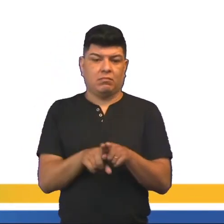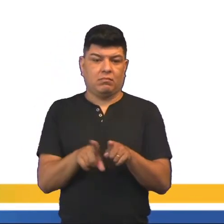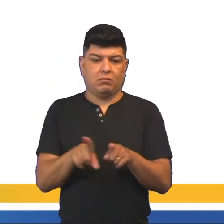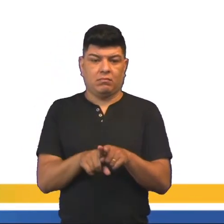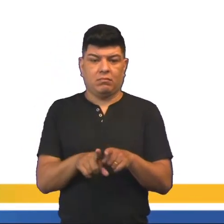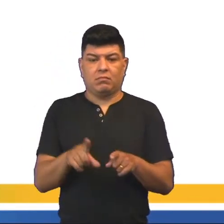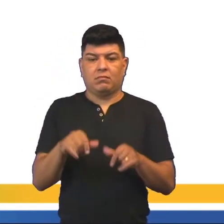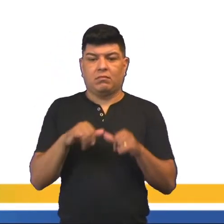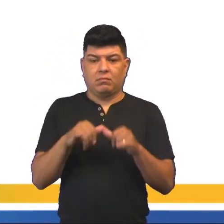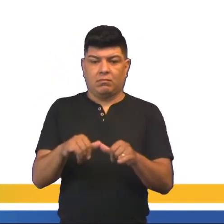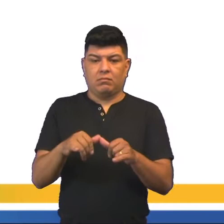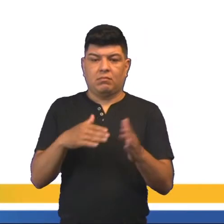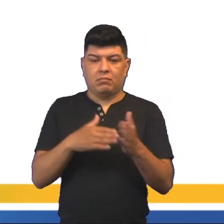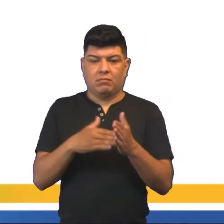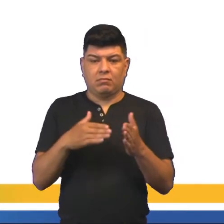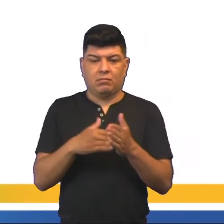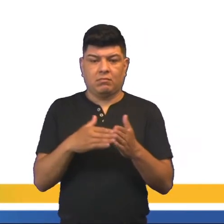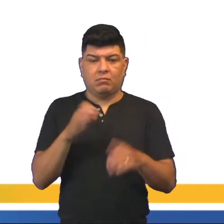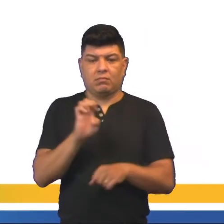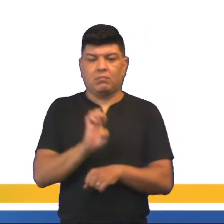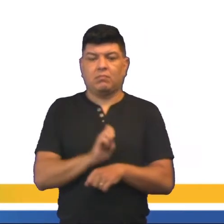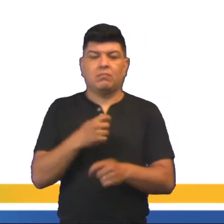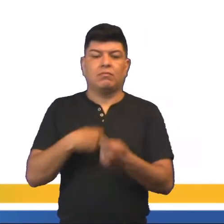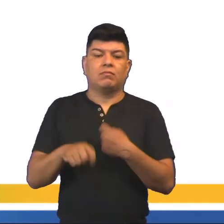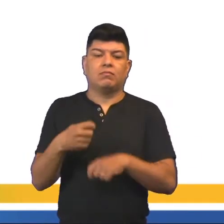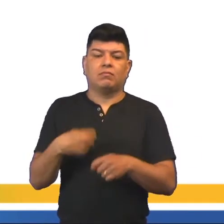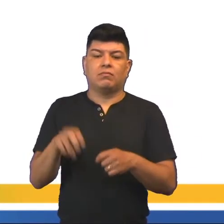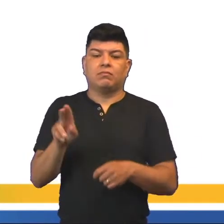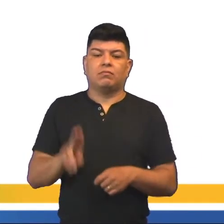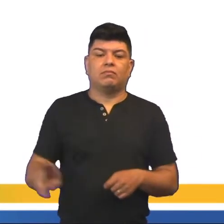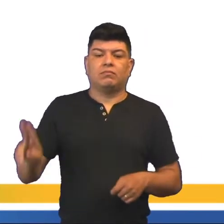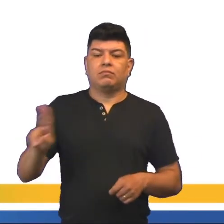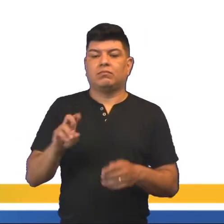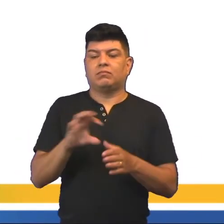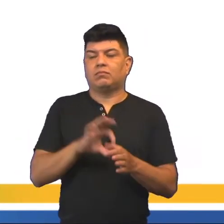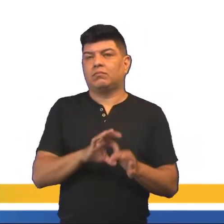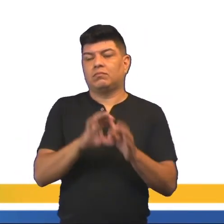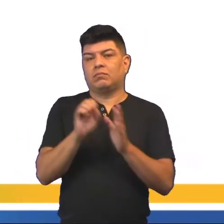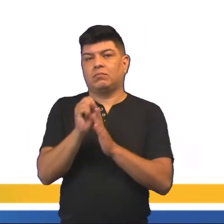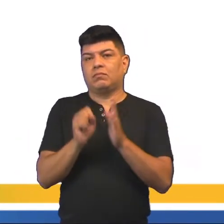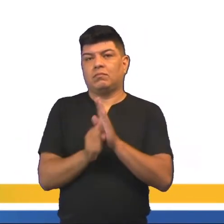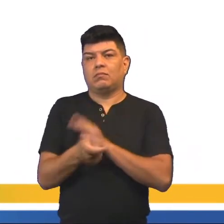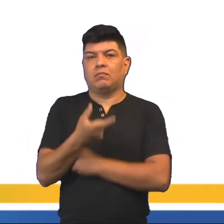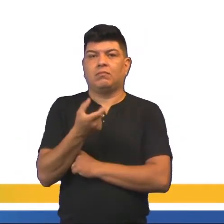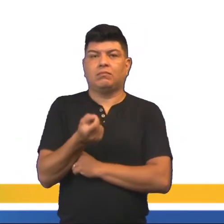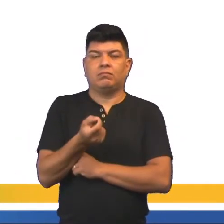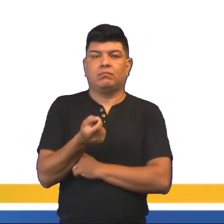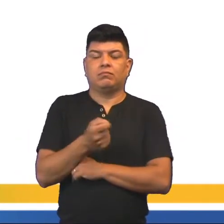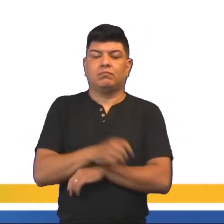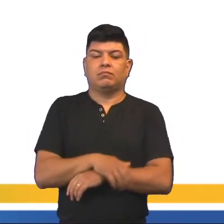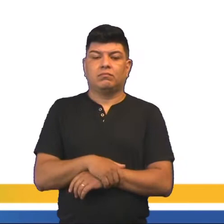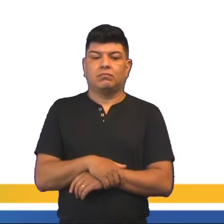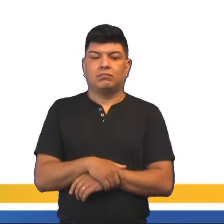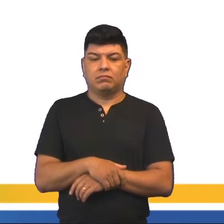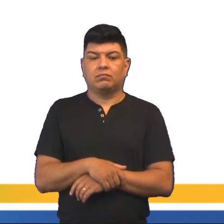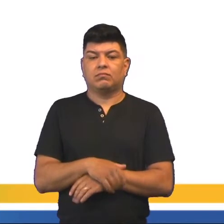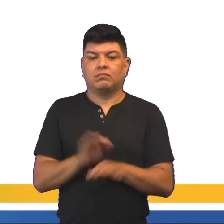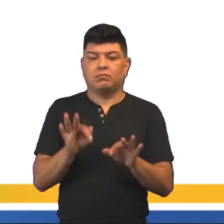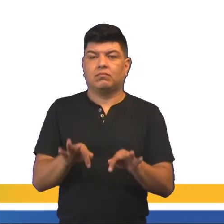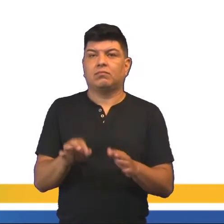como a liberdade de mercado, a restrição à intervenção do Estado na economia, e aplicadas agora ao contexto do século XX.